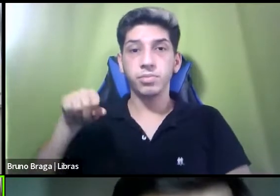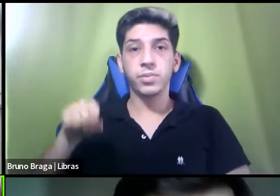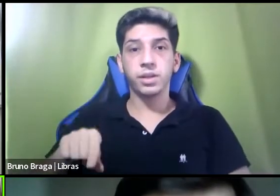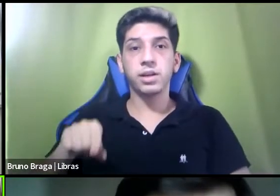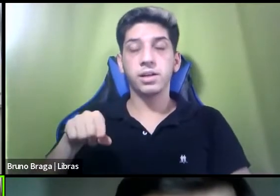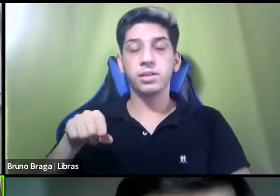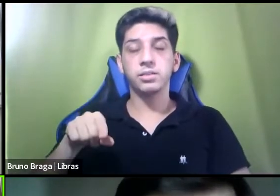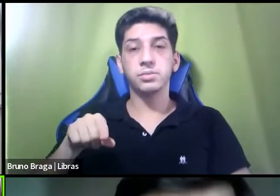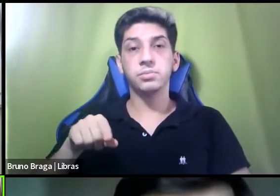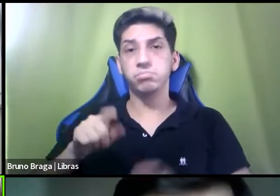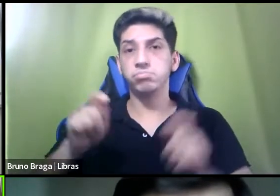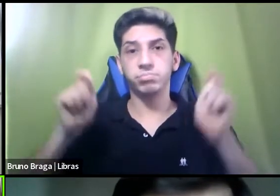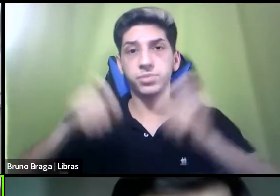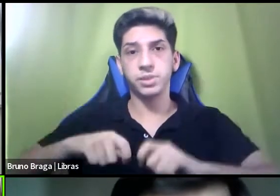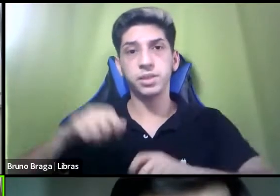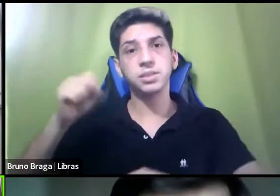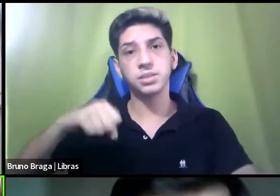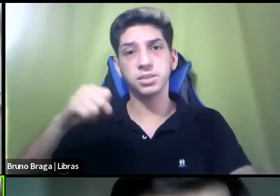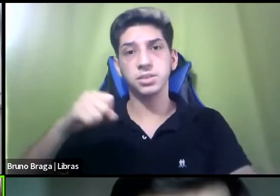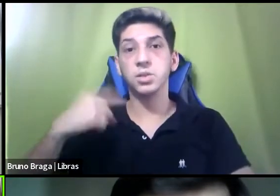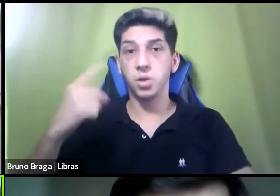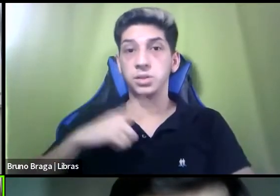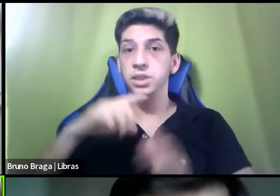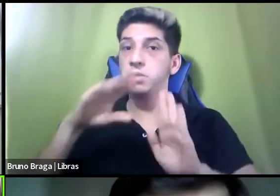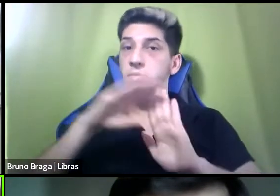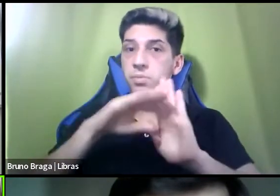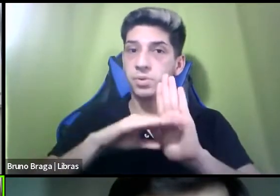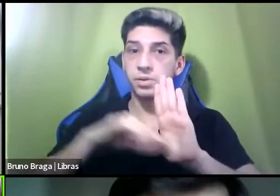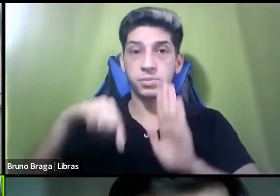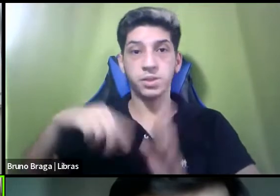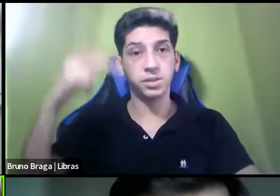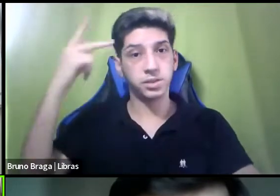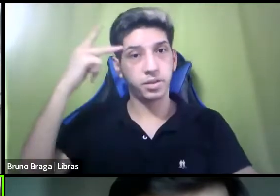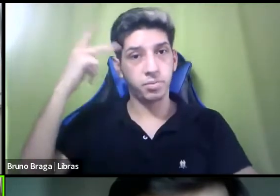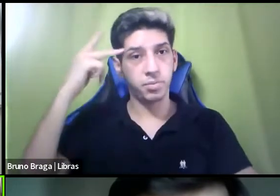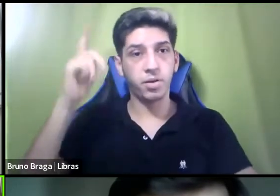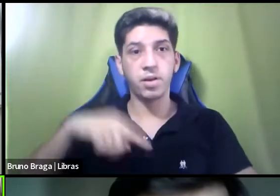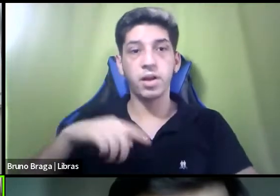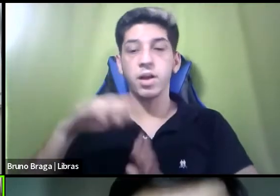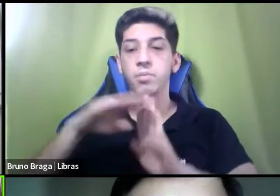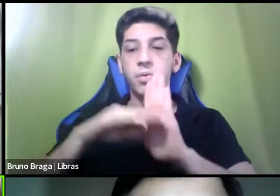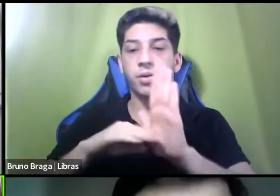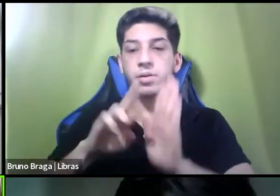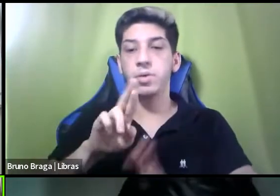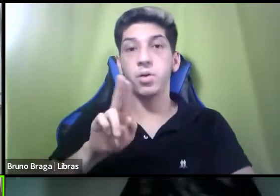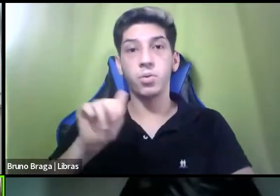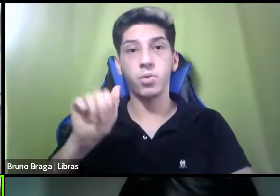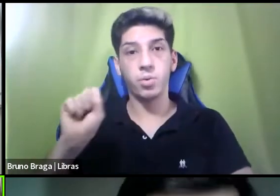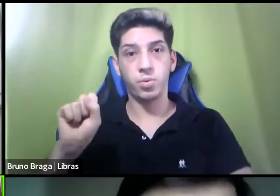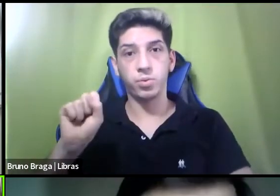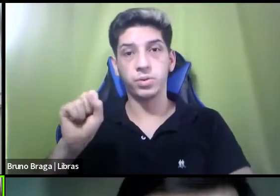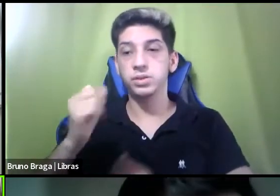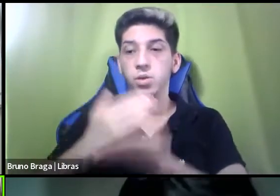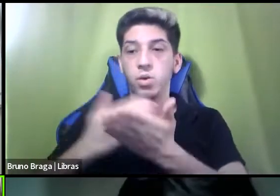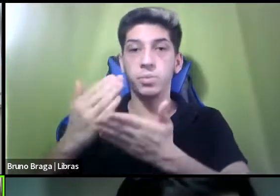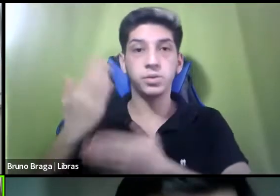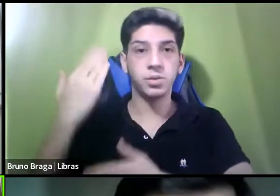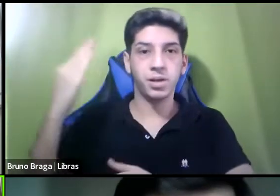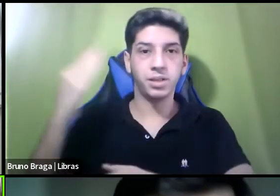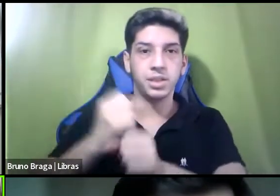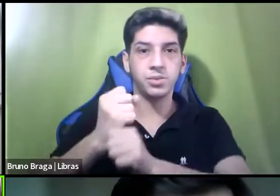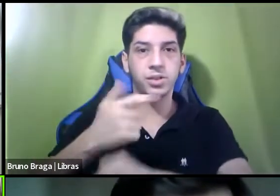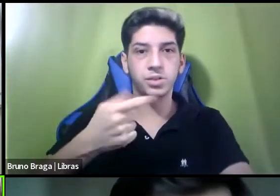possível, nós temos um programa aqui em São Paulo que é o programa Ruas desde 2011 que é